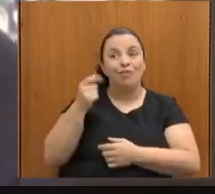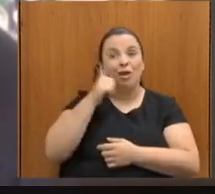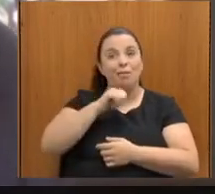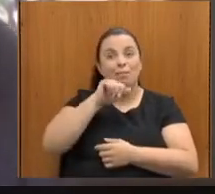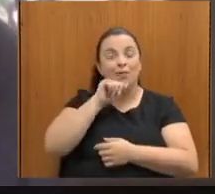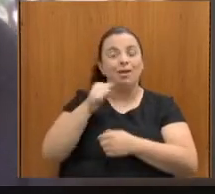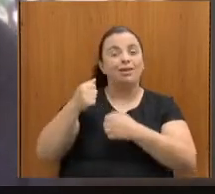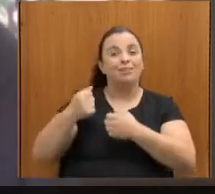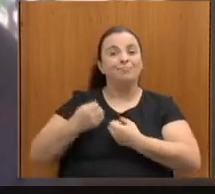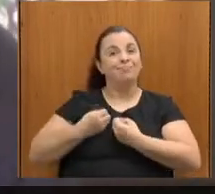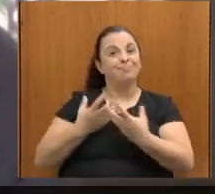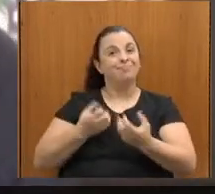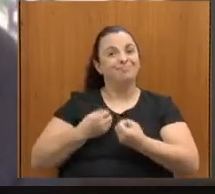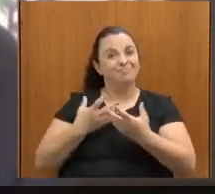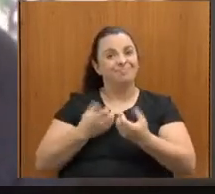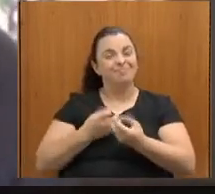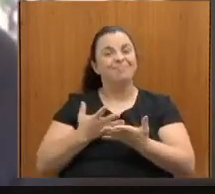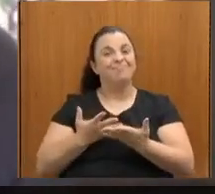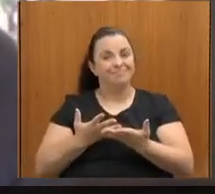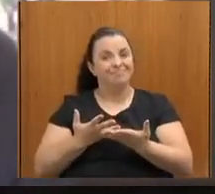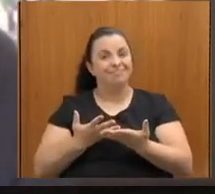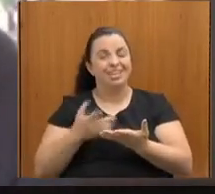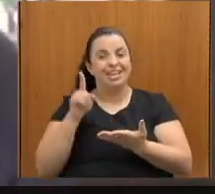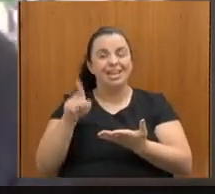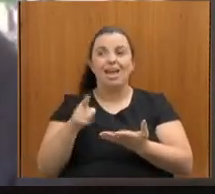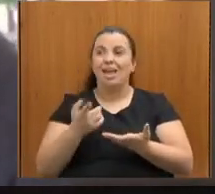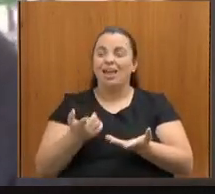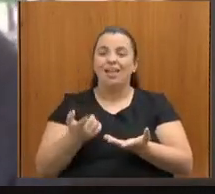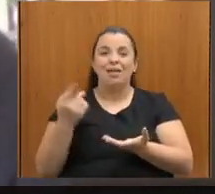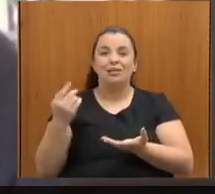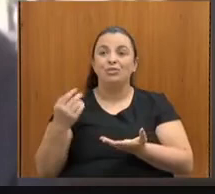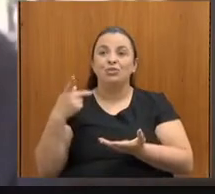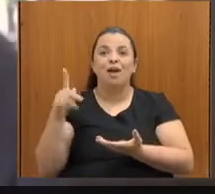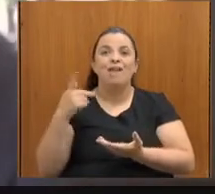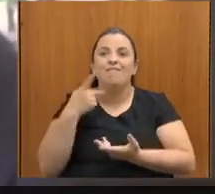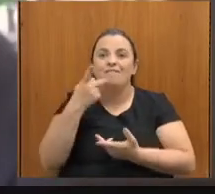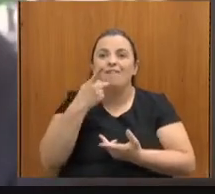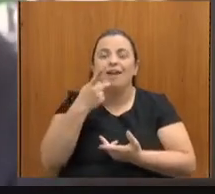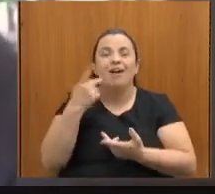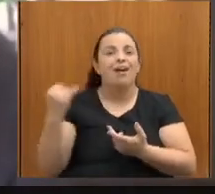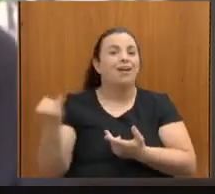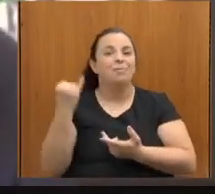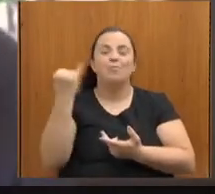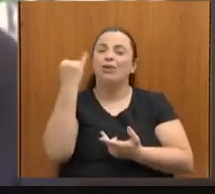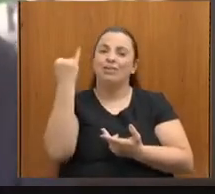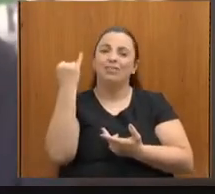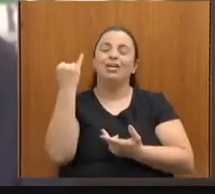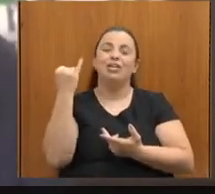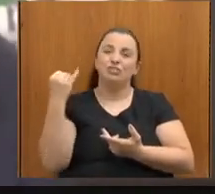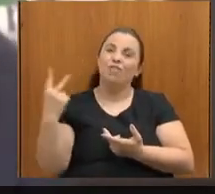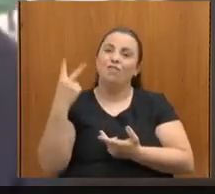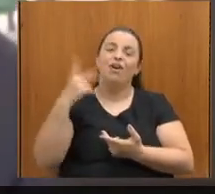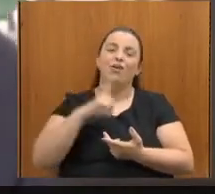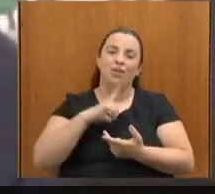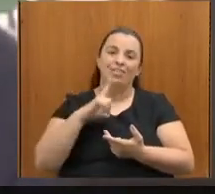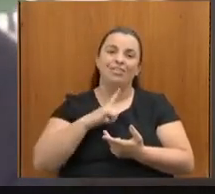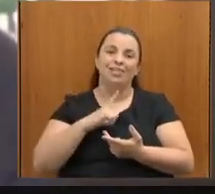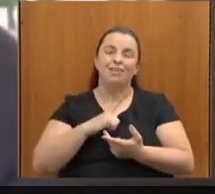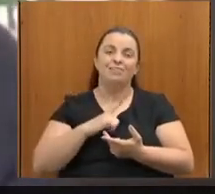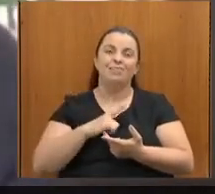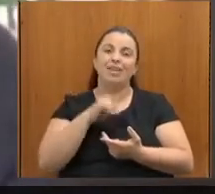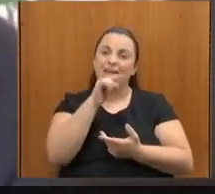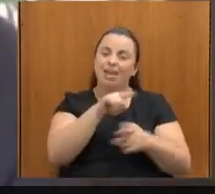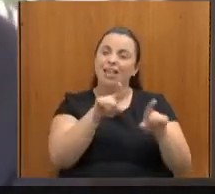Rafael e me dando um depoimento muito importante, muito valioso. Então, em nome deles, eu saúdo a todos os presentes. Certo?